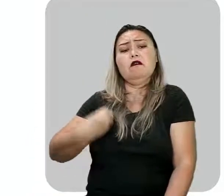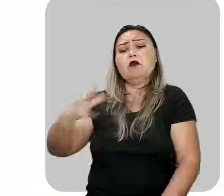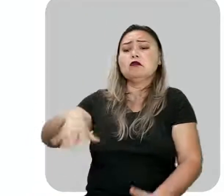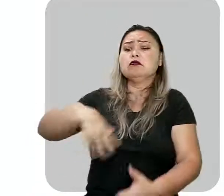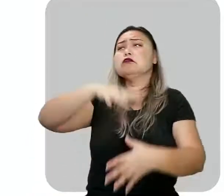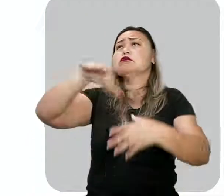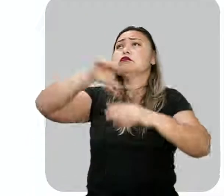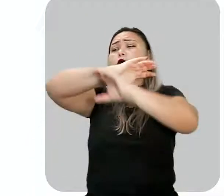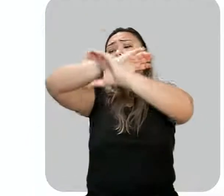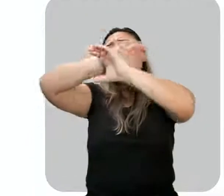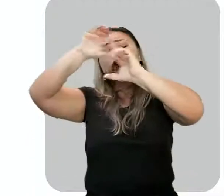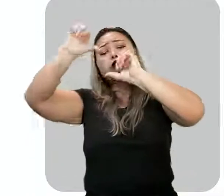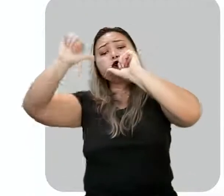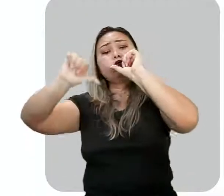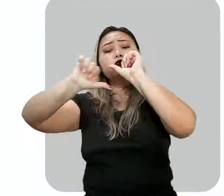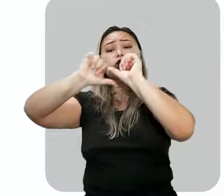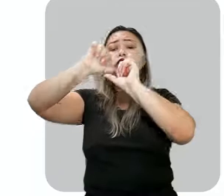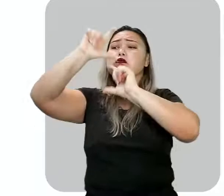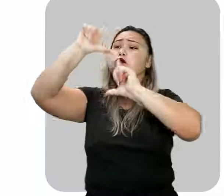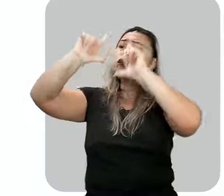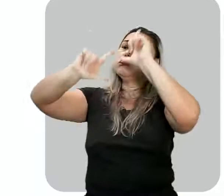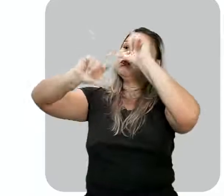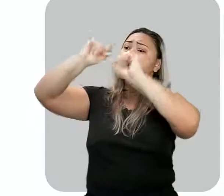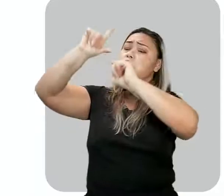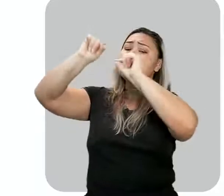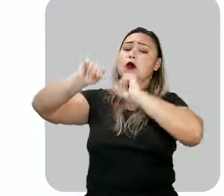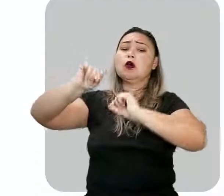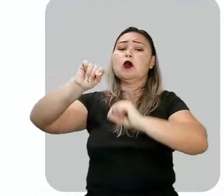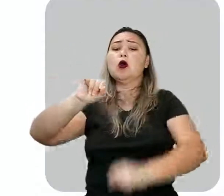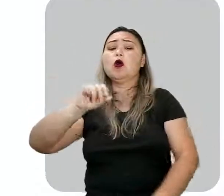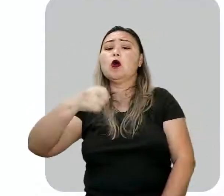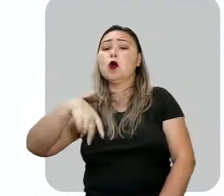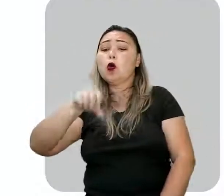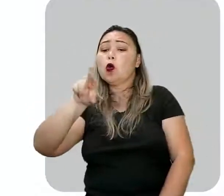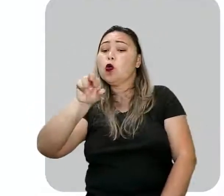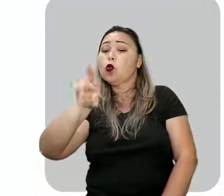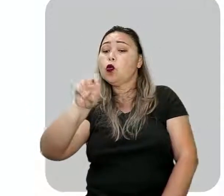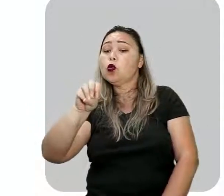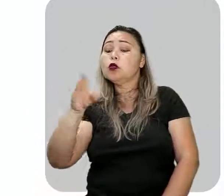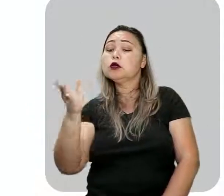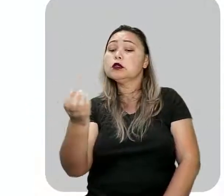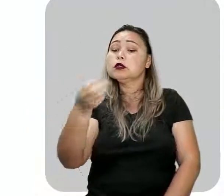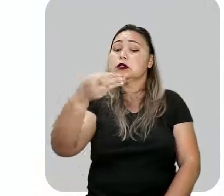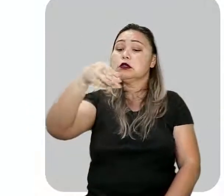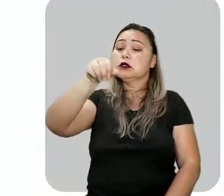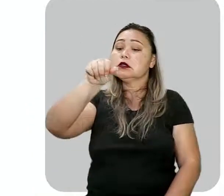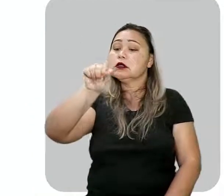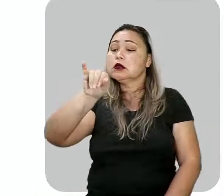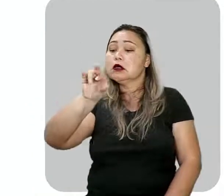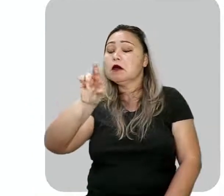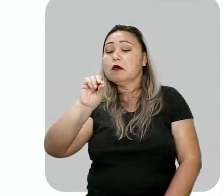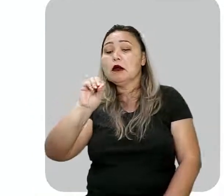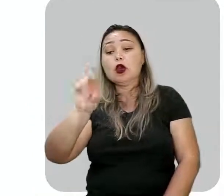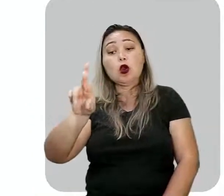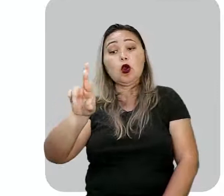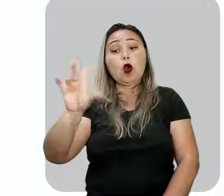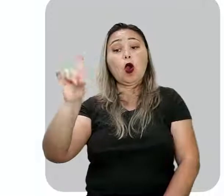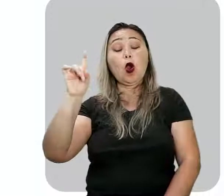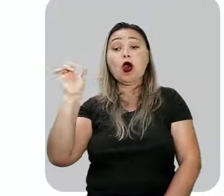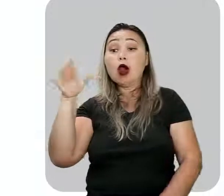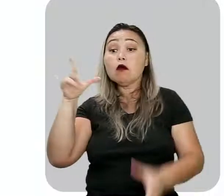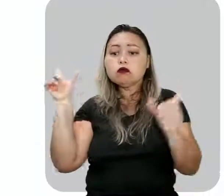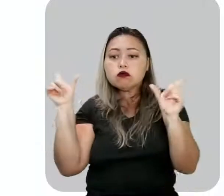aos céus e transformou na constelação Ursa Maiol. Muito bem. Depois deste